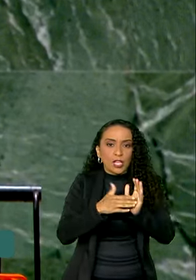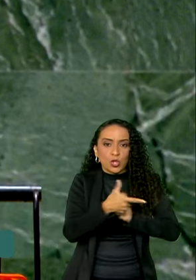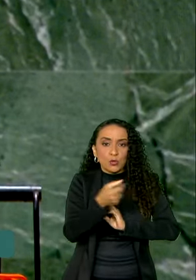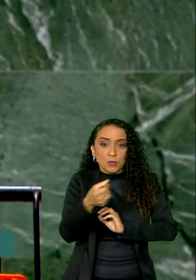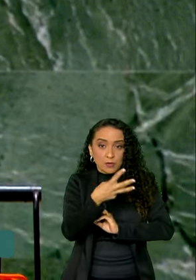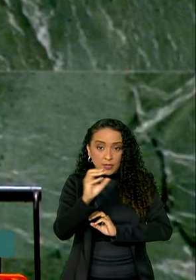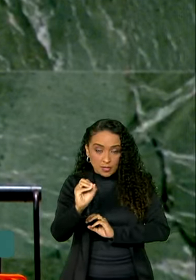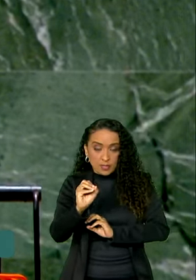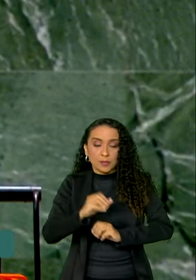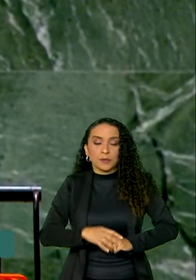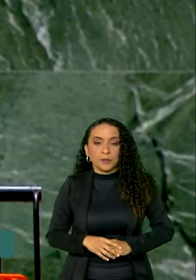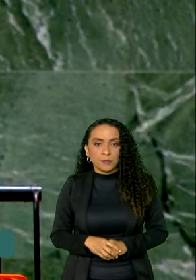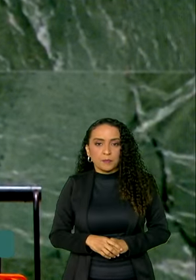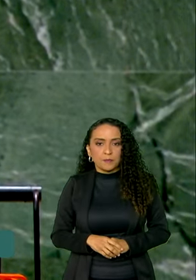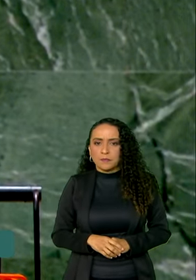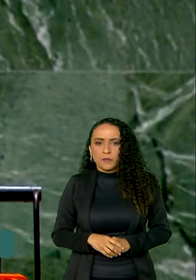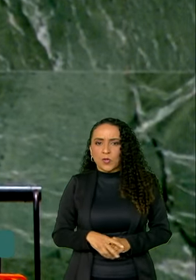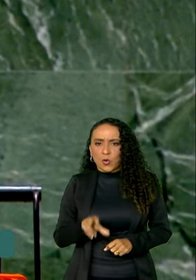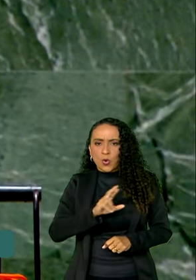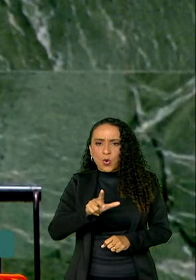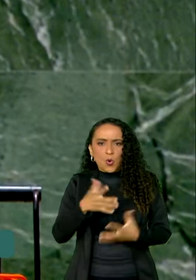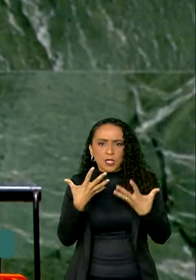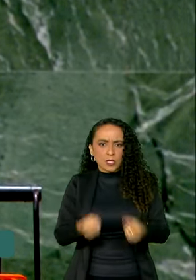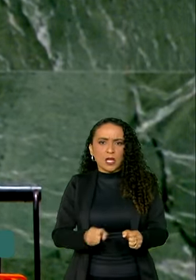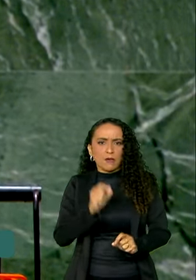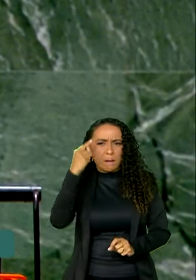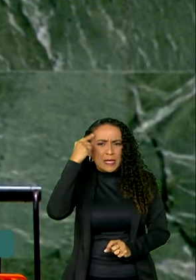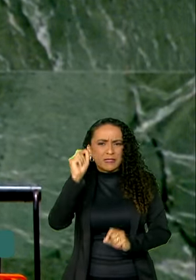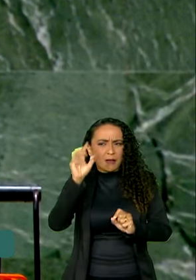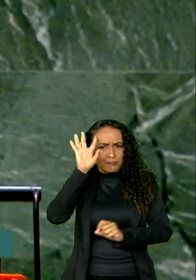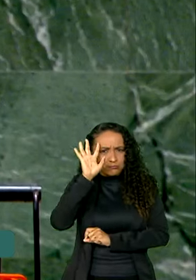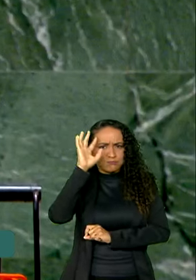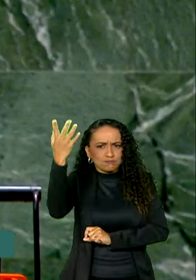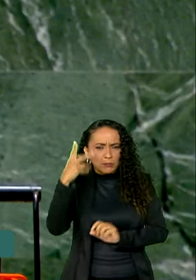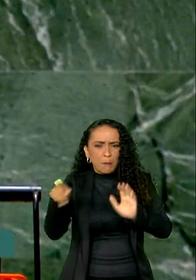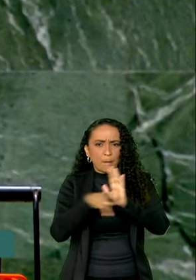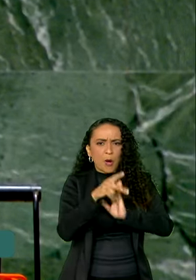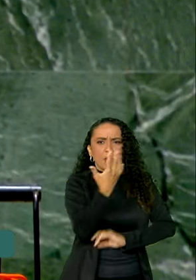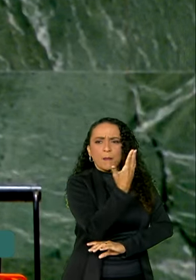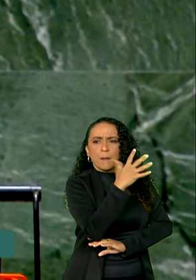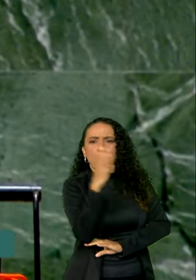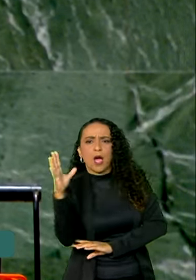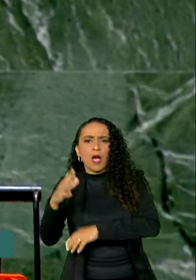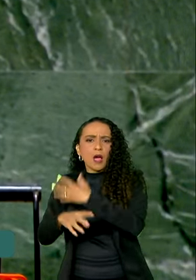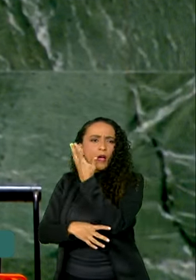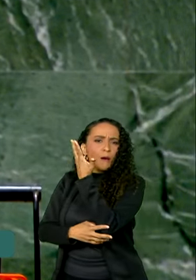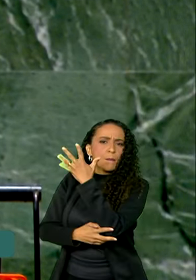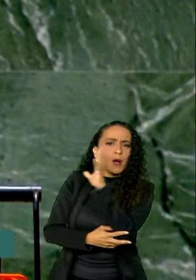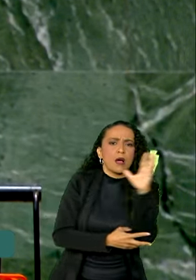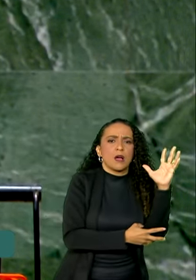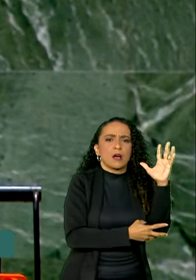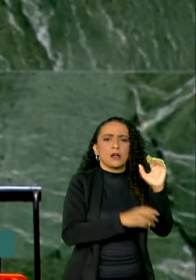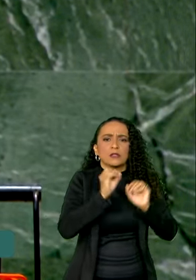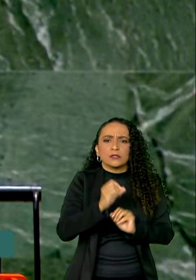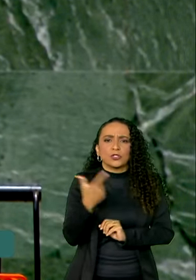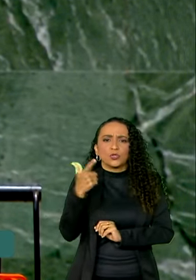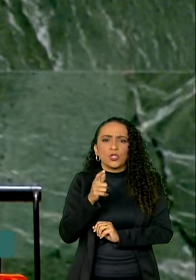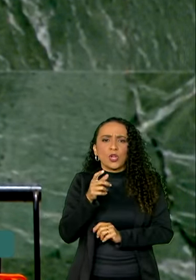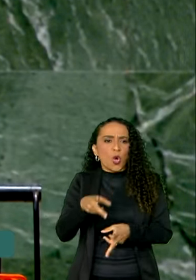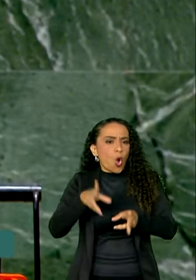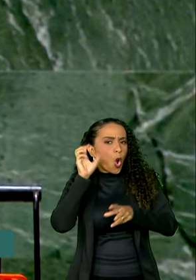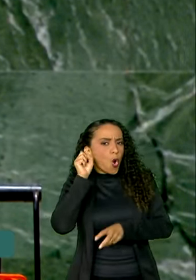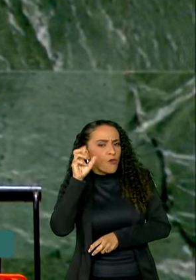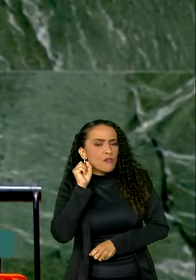Não é mais admissível pensar em soluções para as florestas tropicais sem ouvir os povos